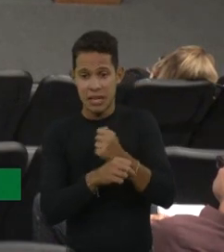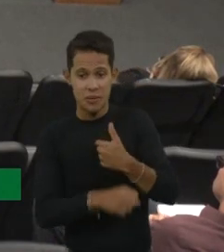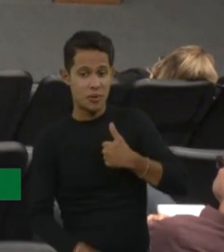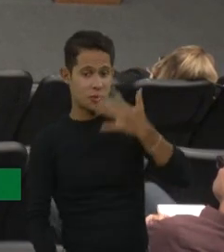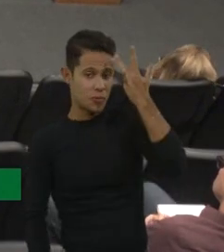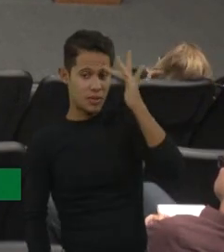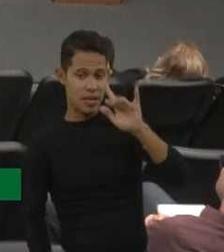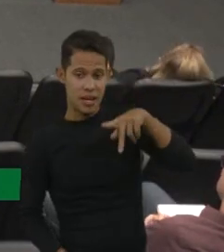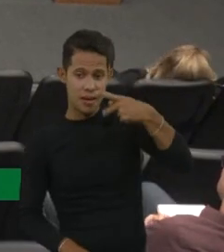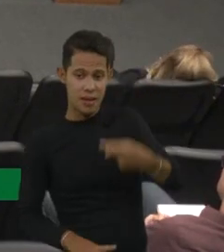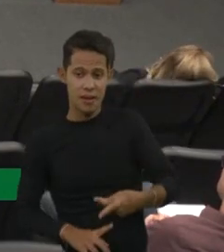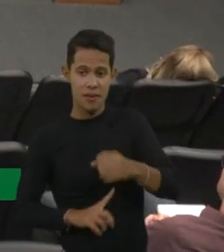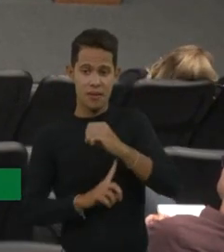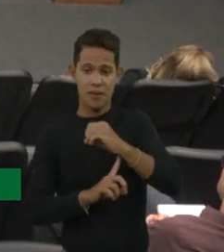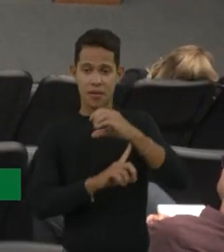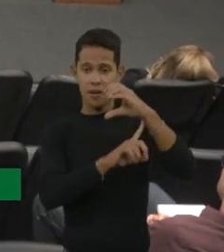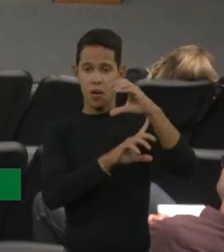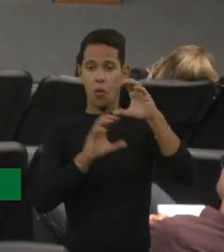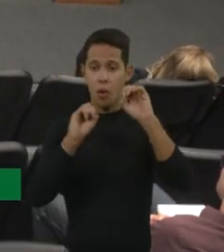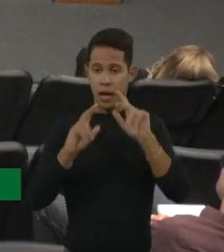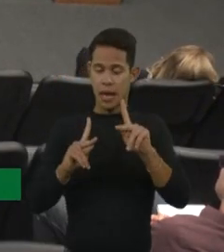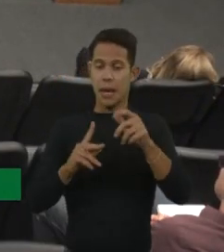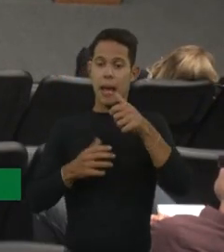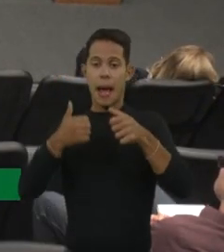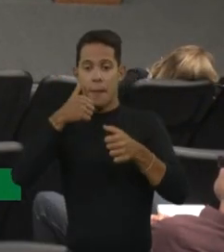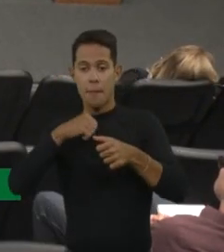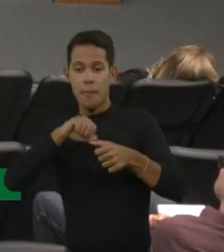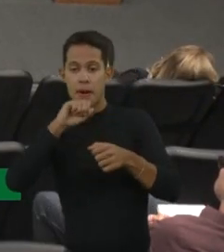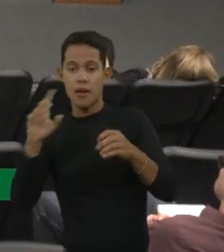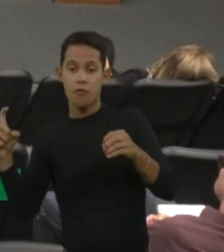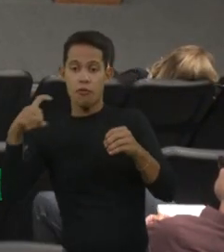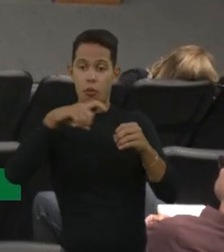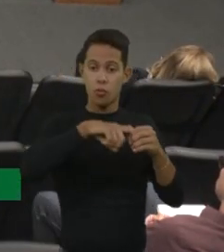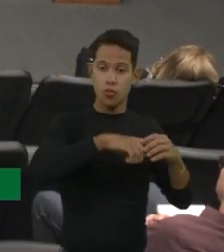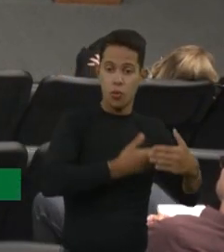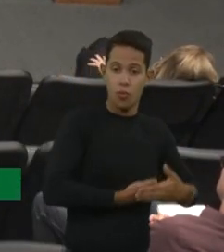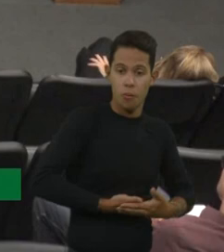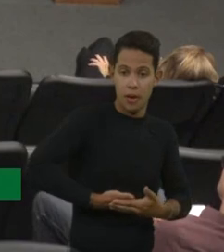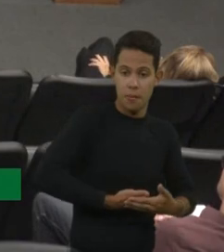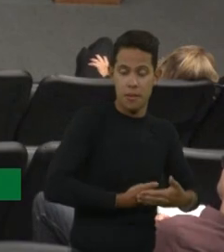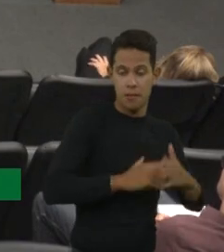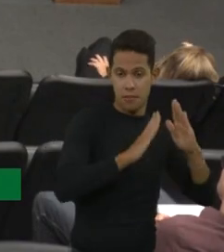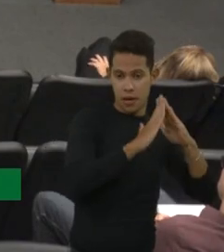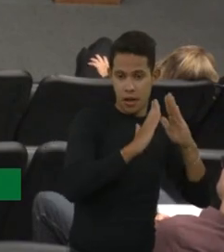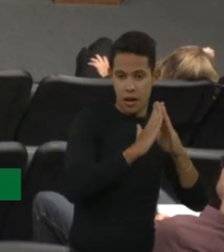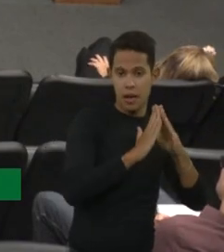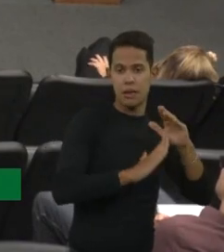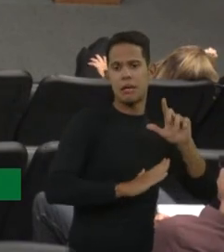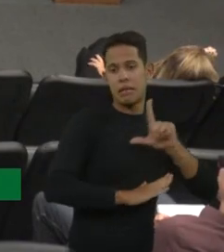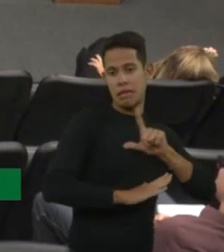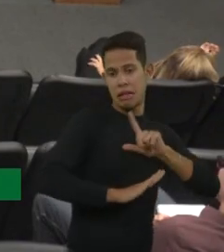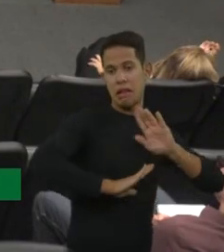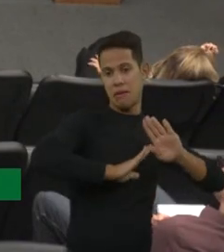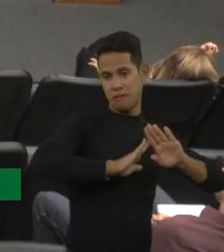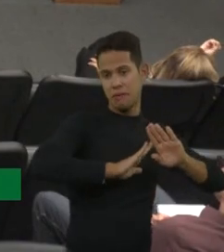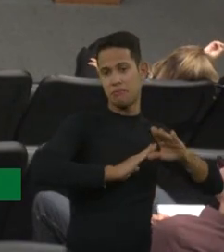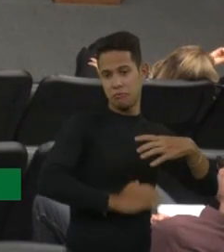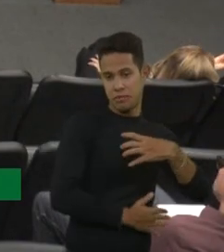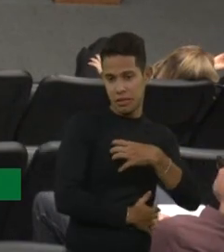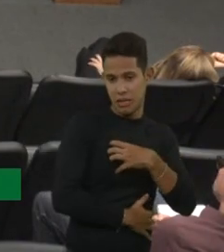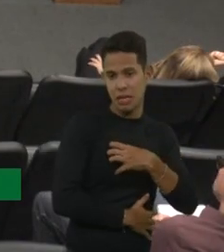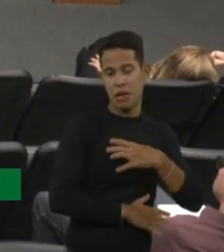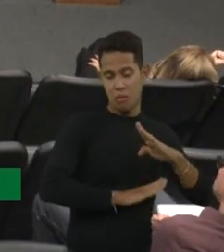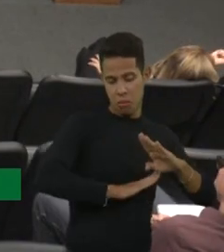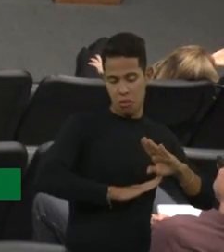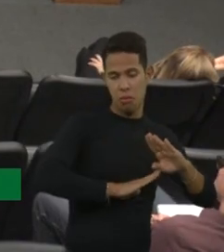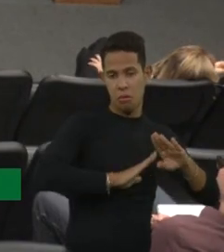O que que aconteceu? mãe foi com o bebê para casa, e o bebê começou a desenvolver sinais de disfunção ventilatória, né, e ele